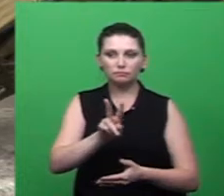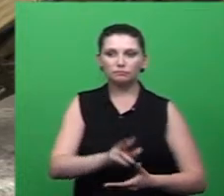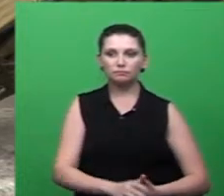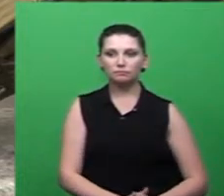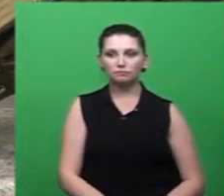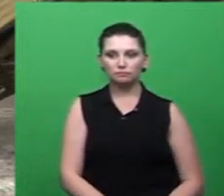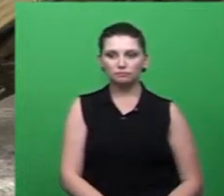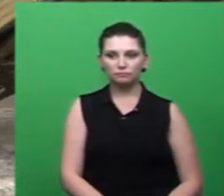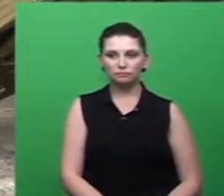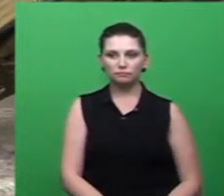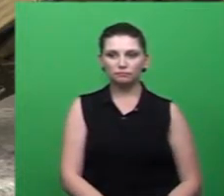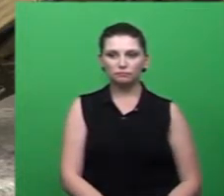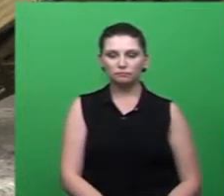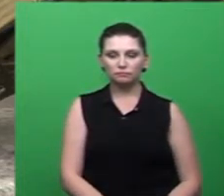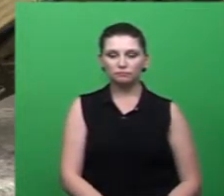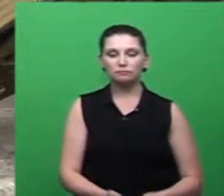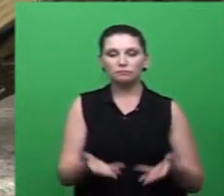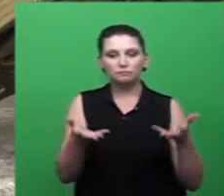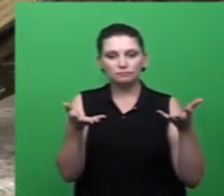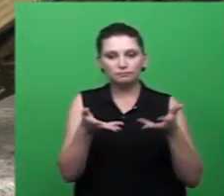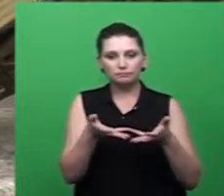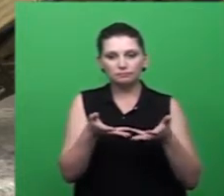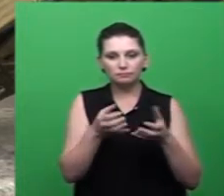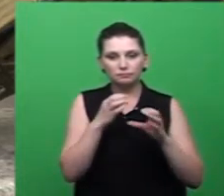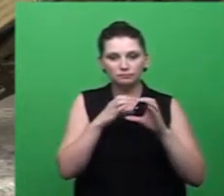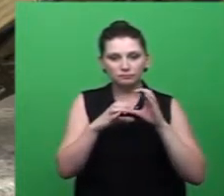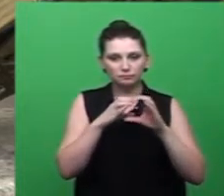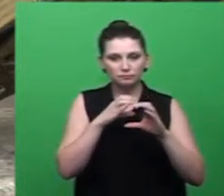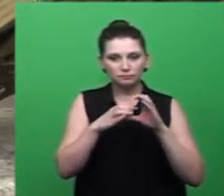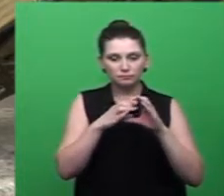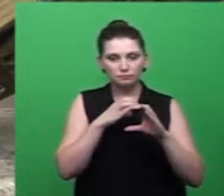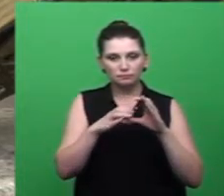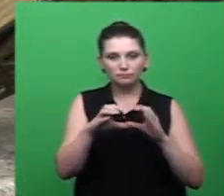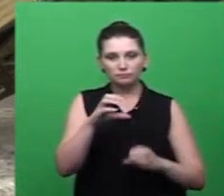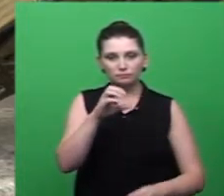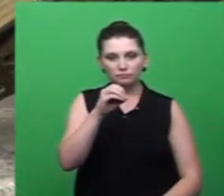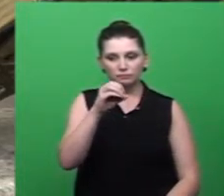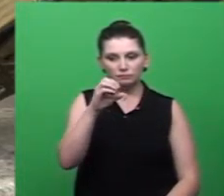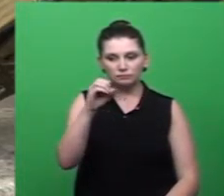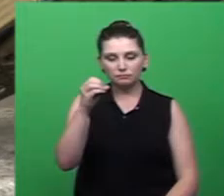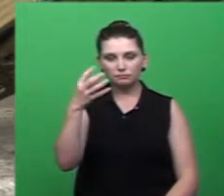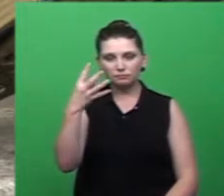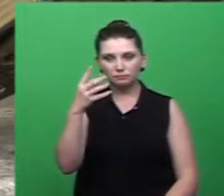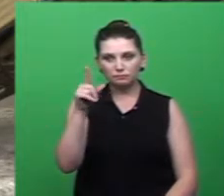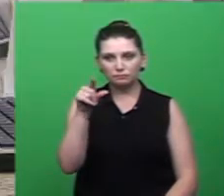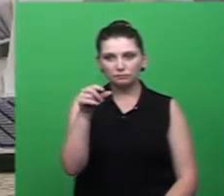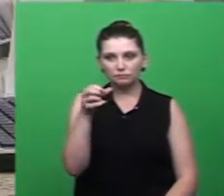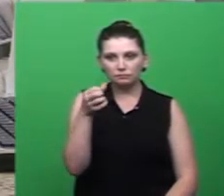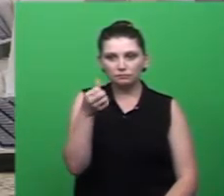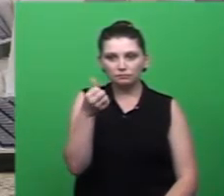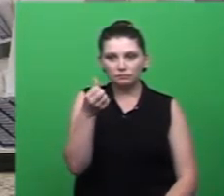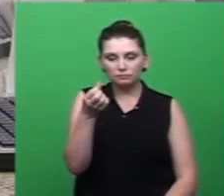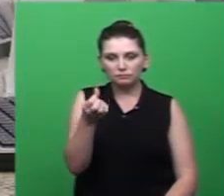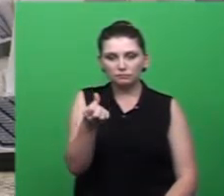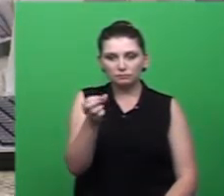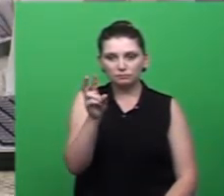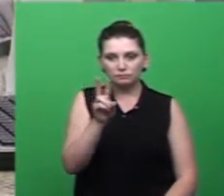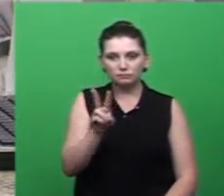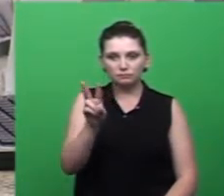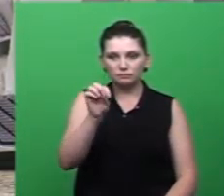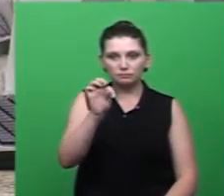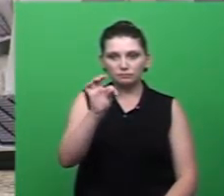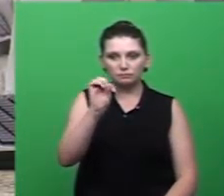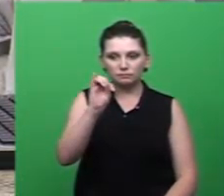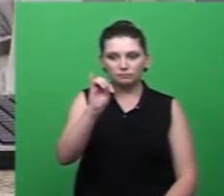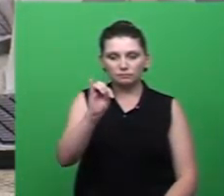Comunicação interna 004, barra 2016, datada de 15 de 3 de 2016, gabinete da vereadora Tati